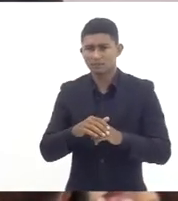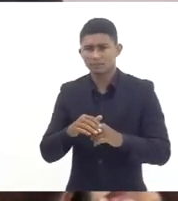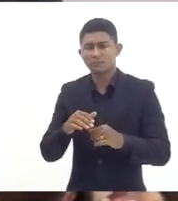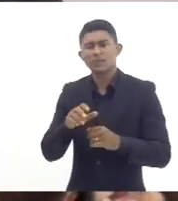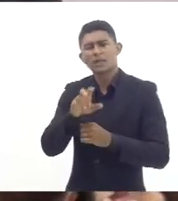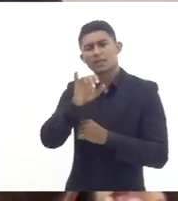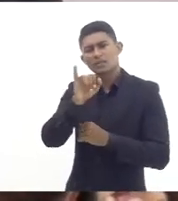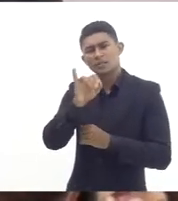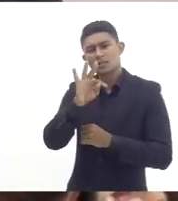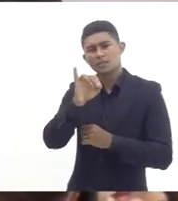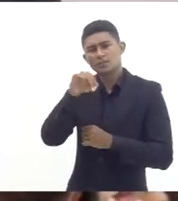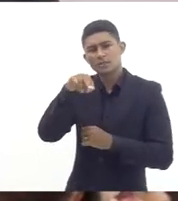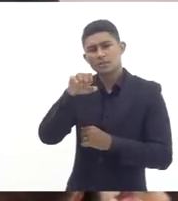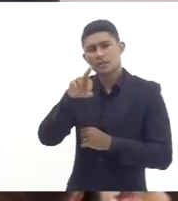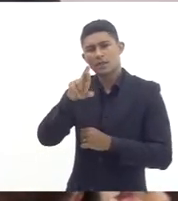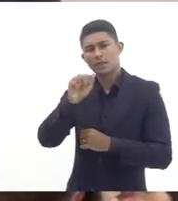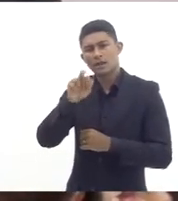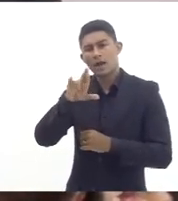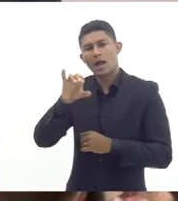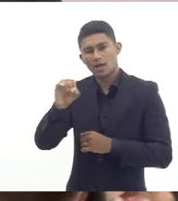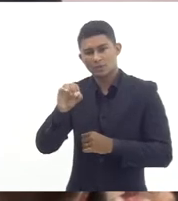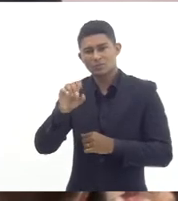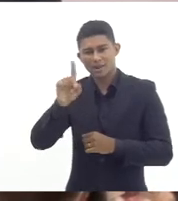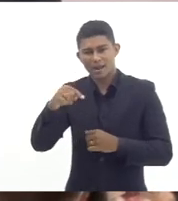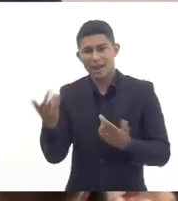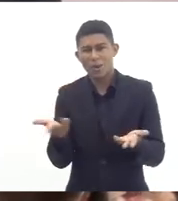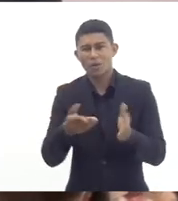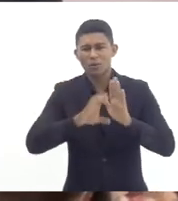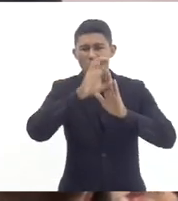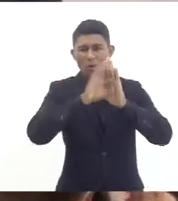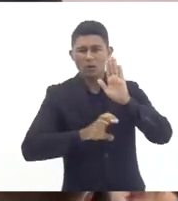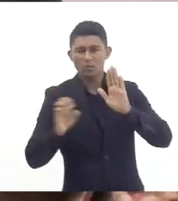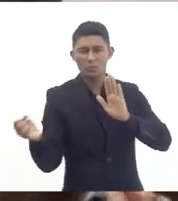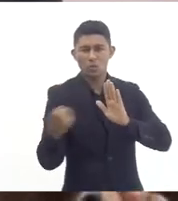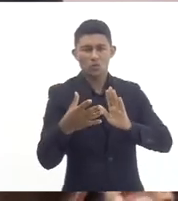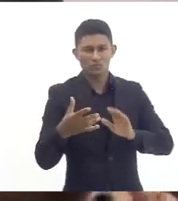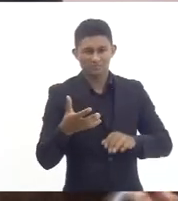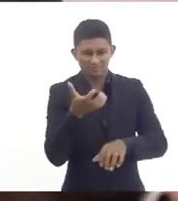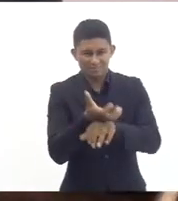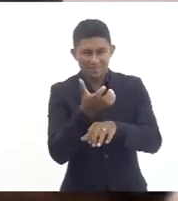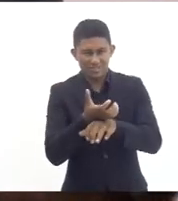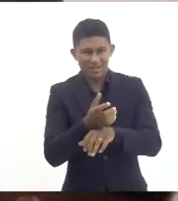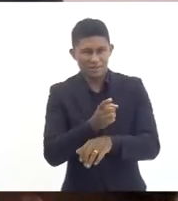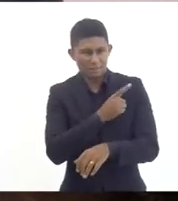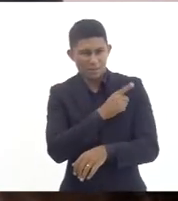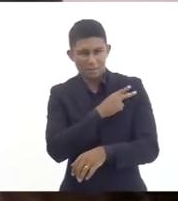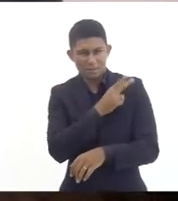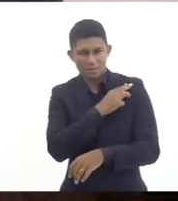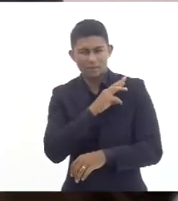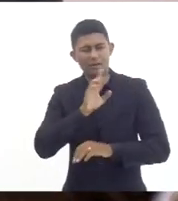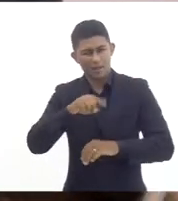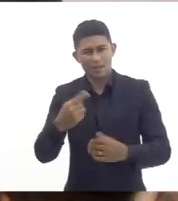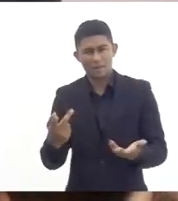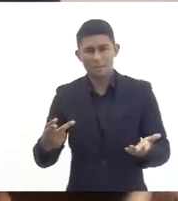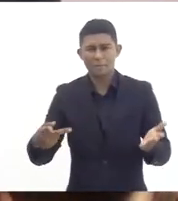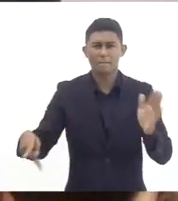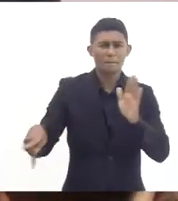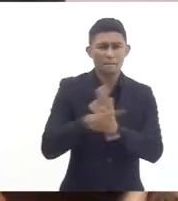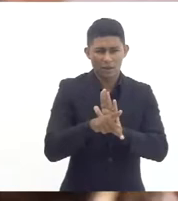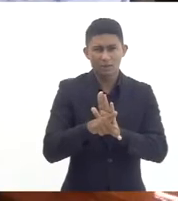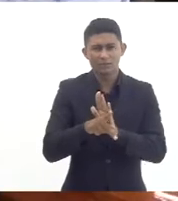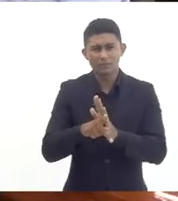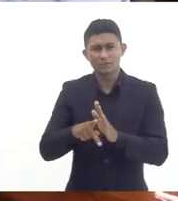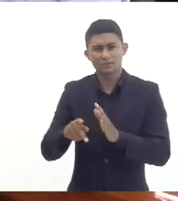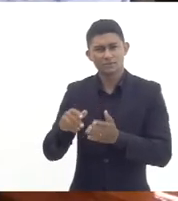informativo do novo currículo elas integram o currículo agora portanto elas fazem parte da proposta curricular da CEDU o que muda é que a